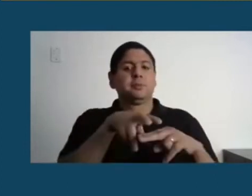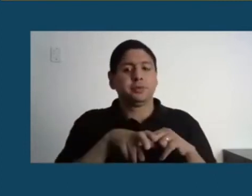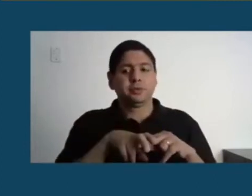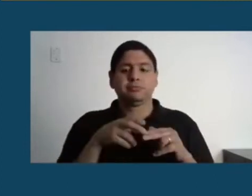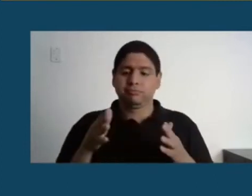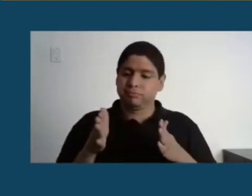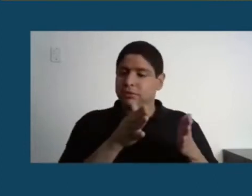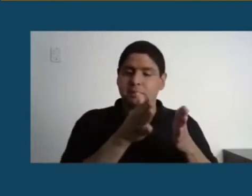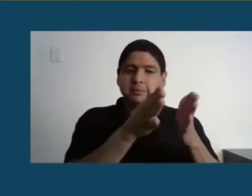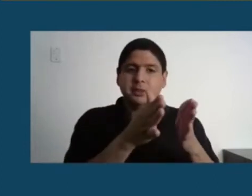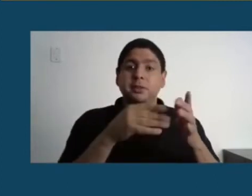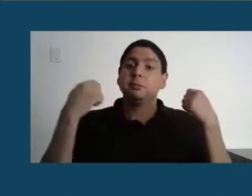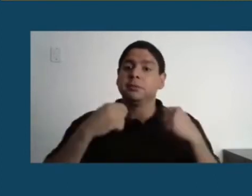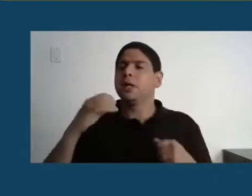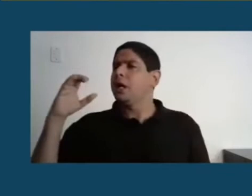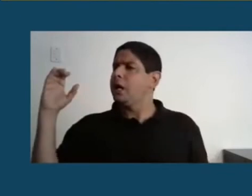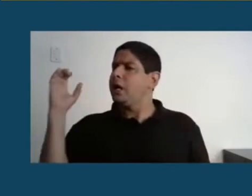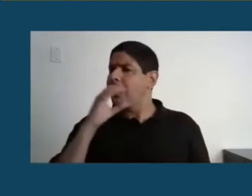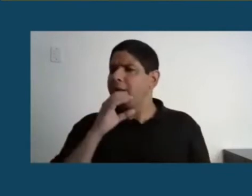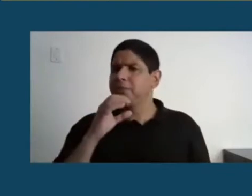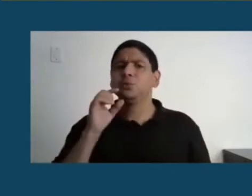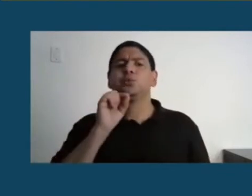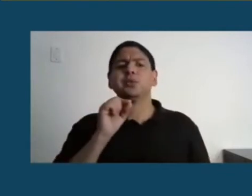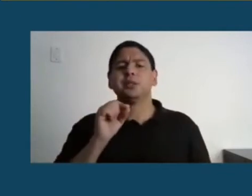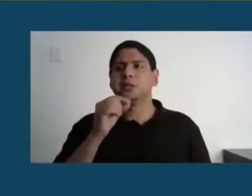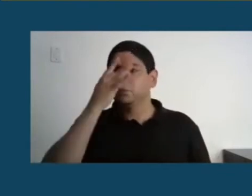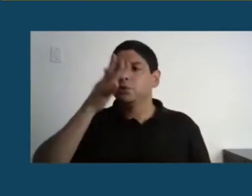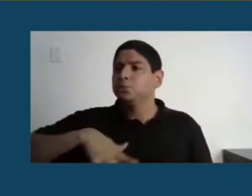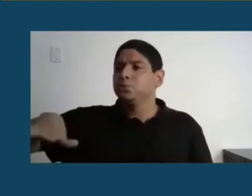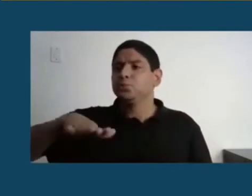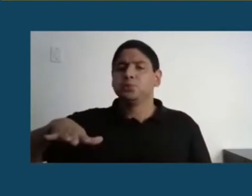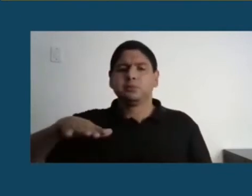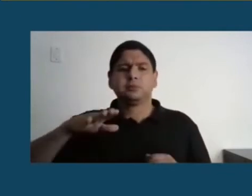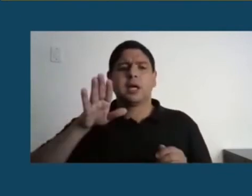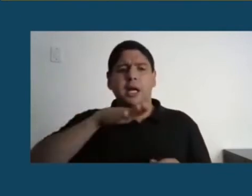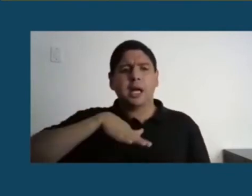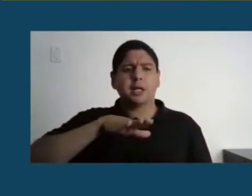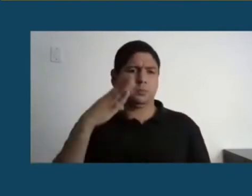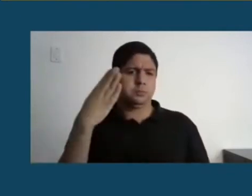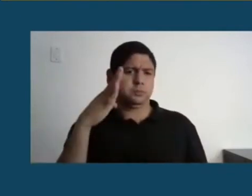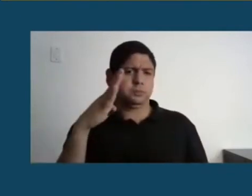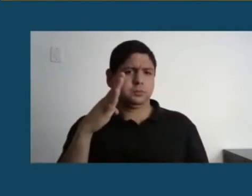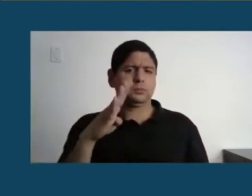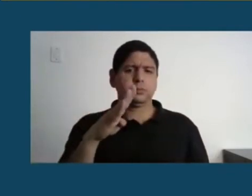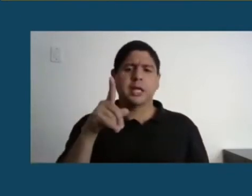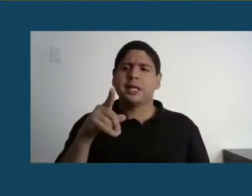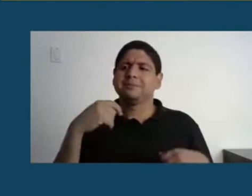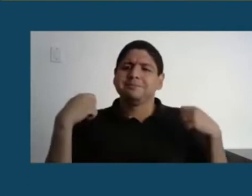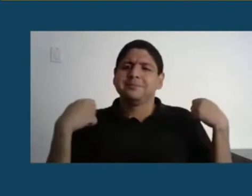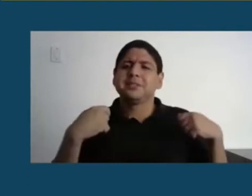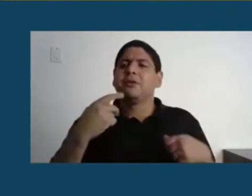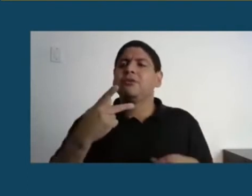acelerarmos a nossa extinção. Tem aqui vários biólogos que entendem o que eu estou dizendo. Toda espécie,